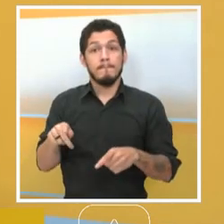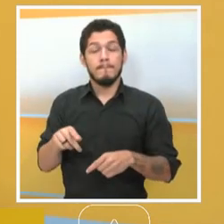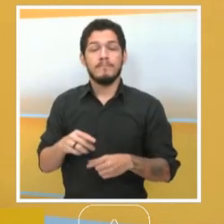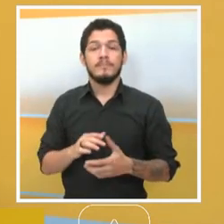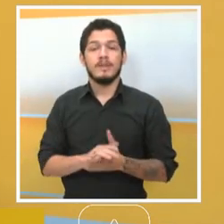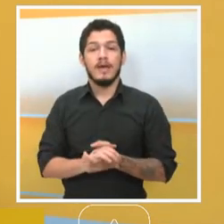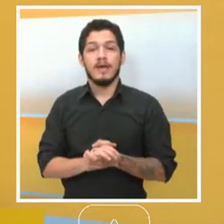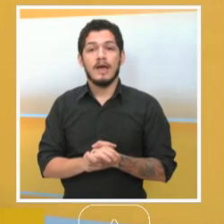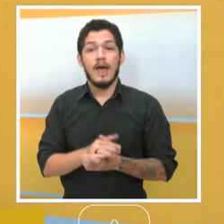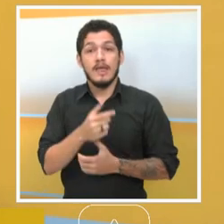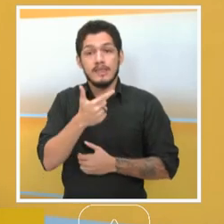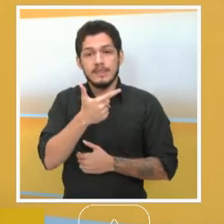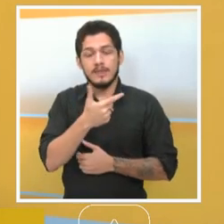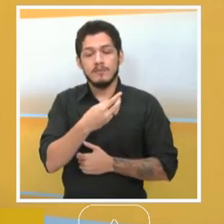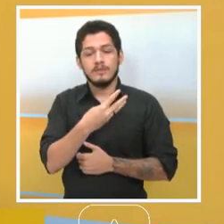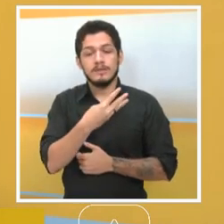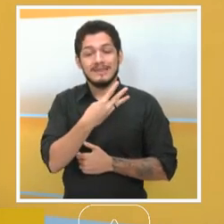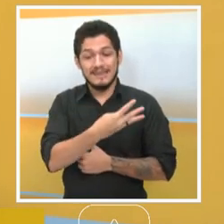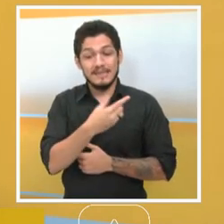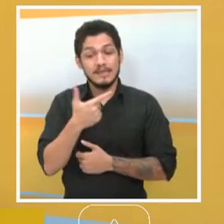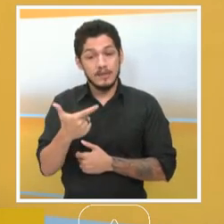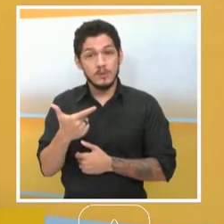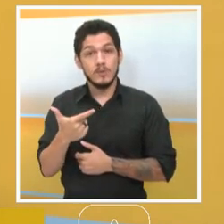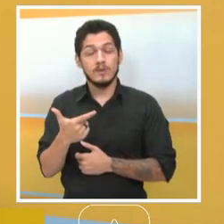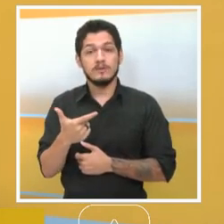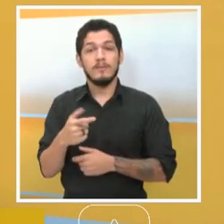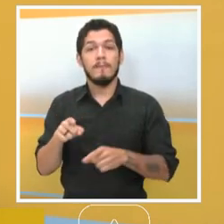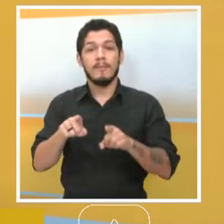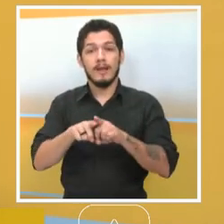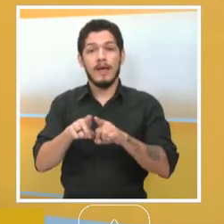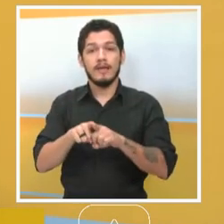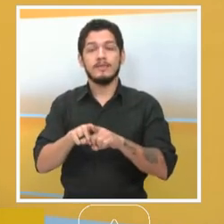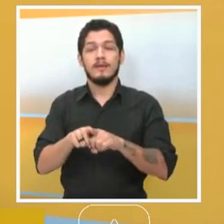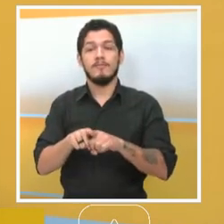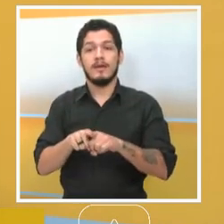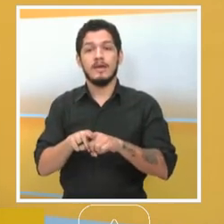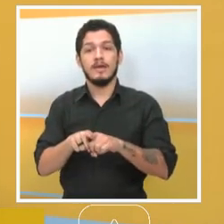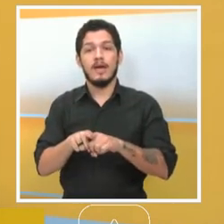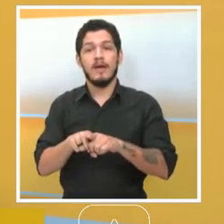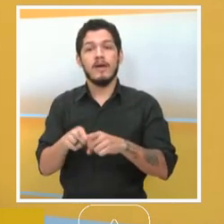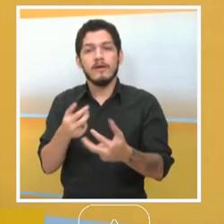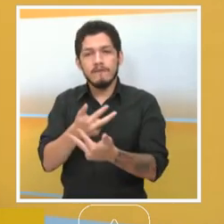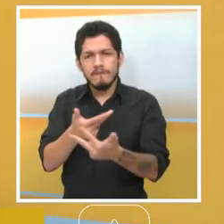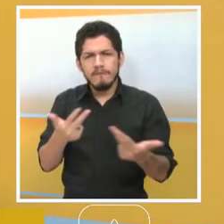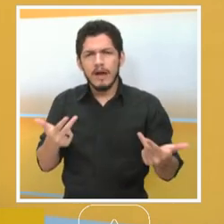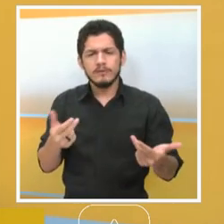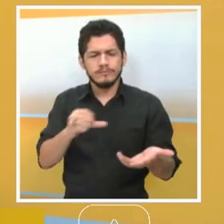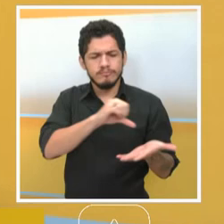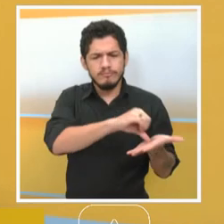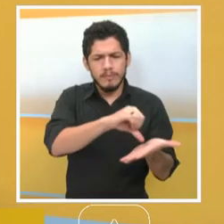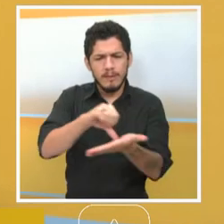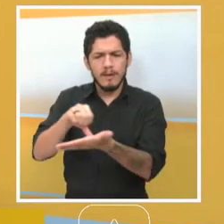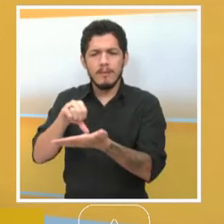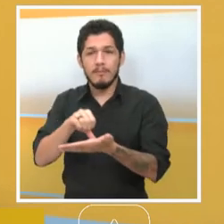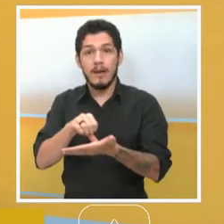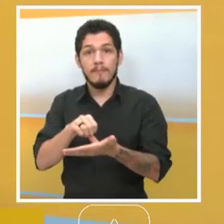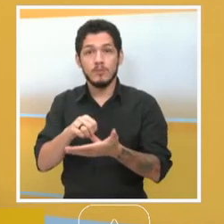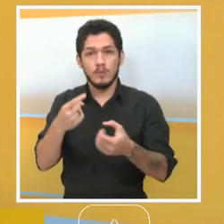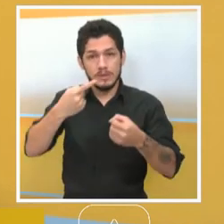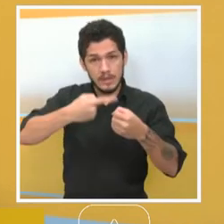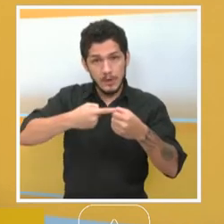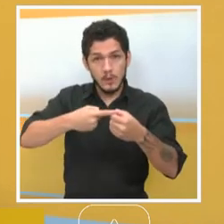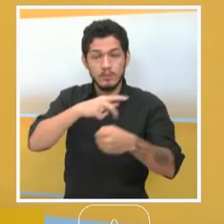32 para São João do Piauí e 32 para São Raimundo Nonato. Educação especial